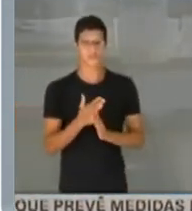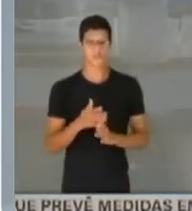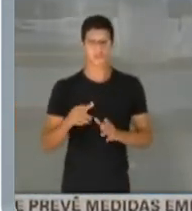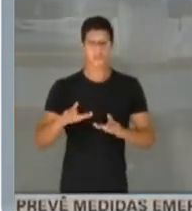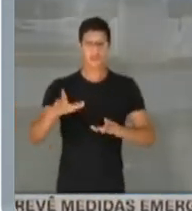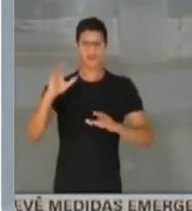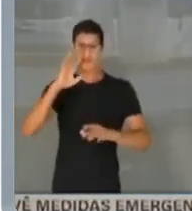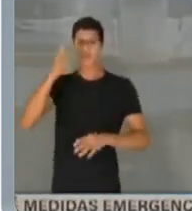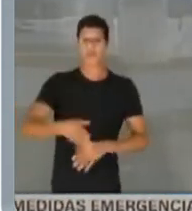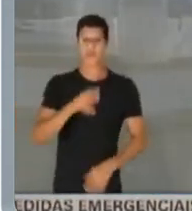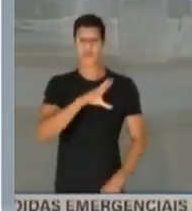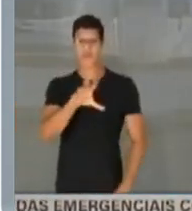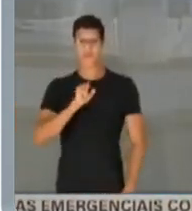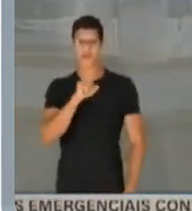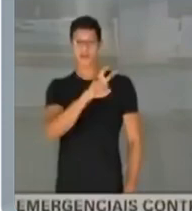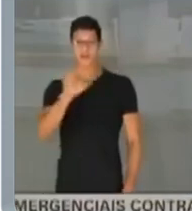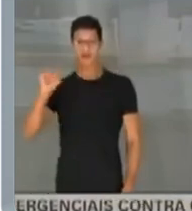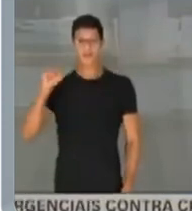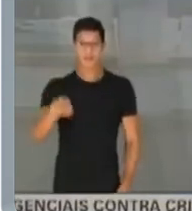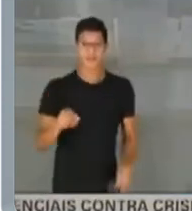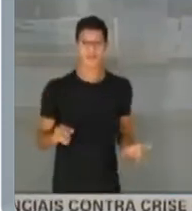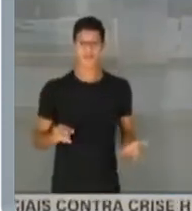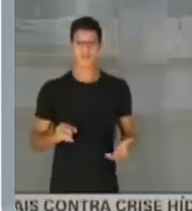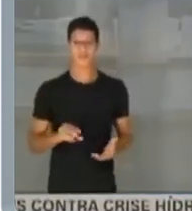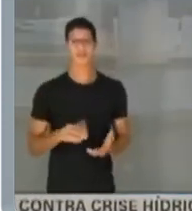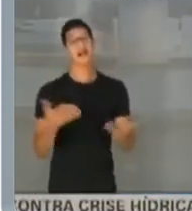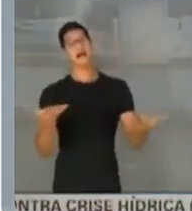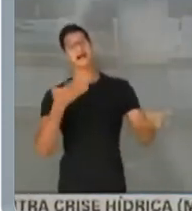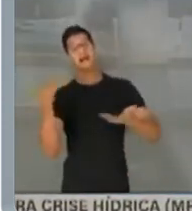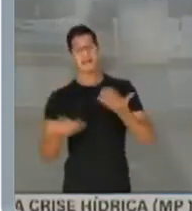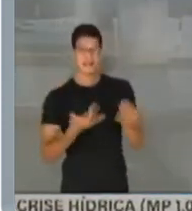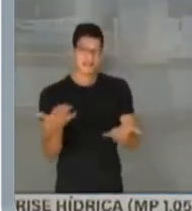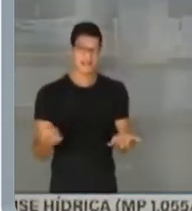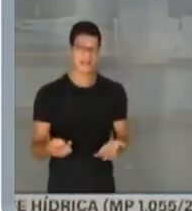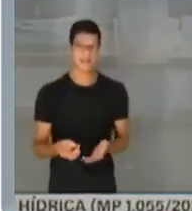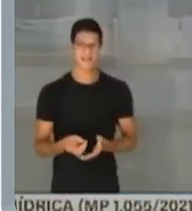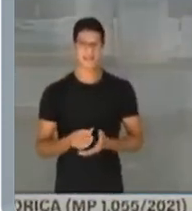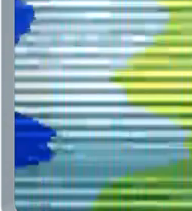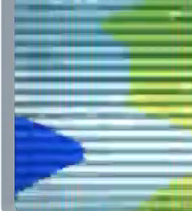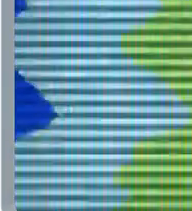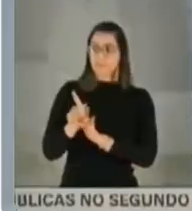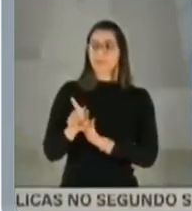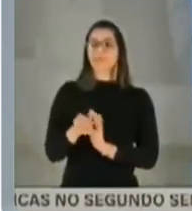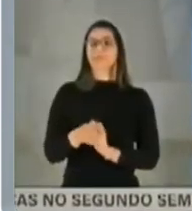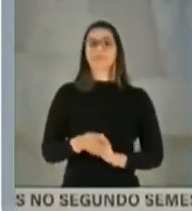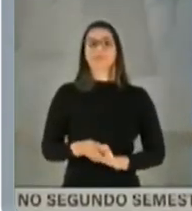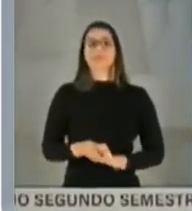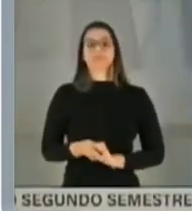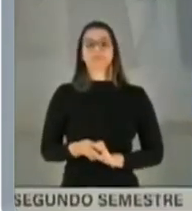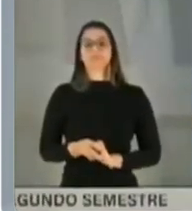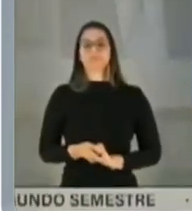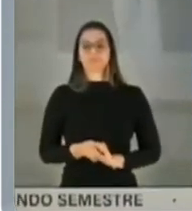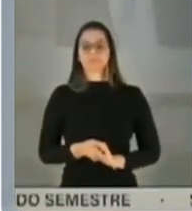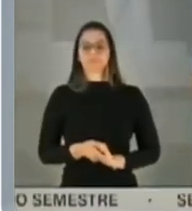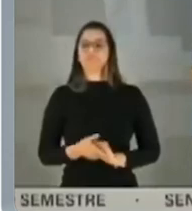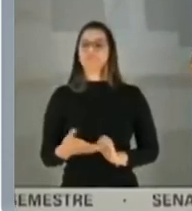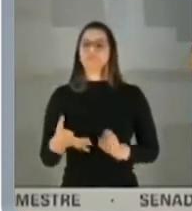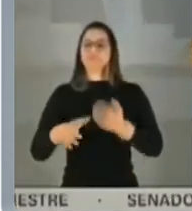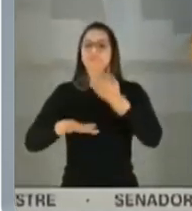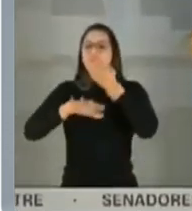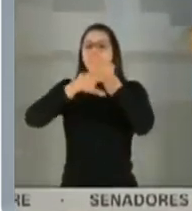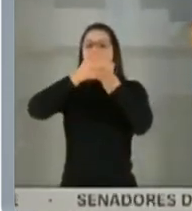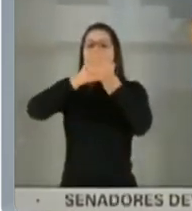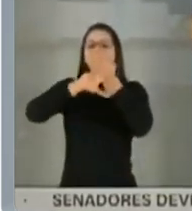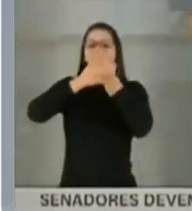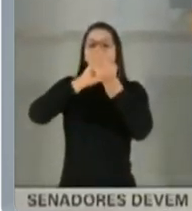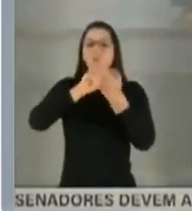Presidente, por uma questão de ordem, eu preciso que o depoente respeite... E os respiradores que